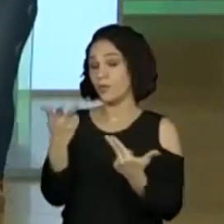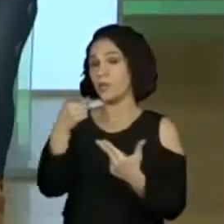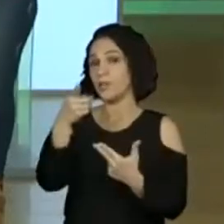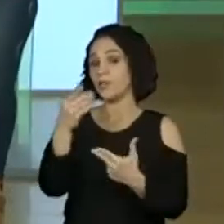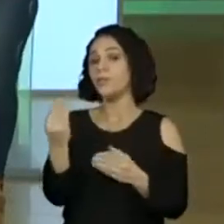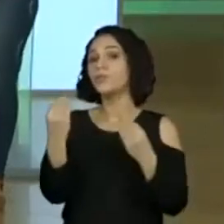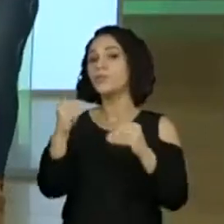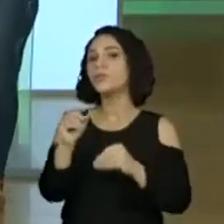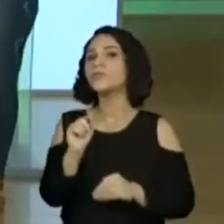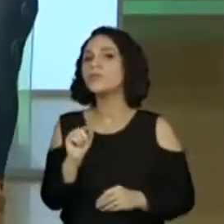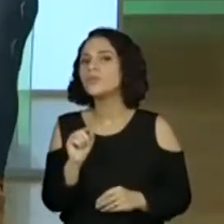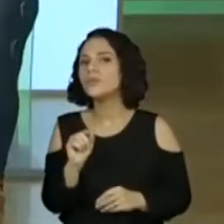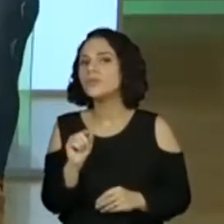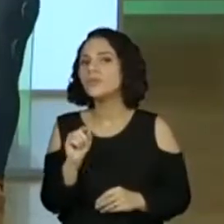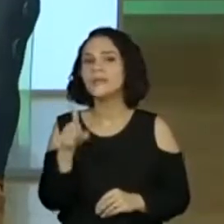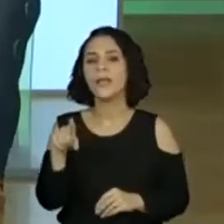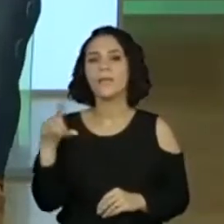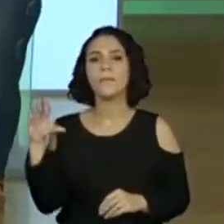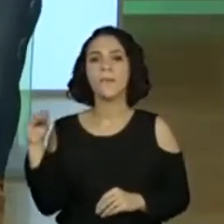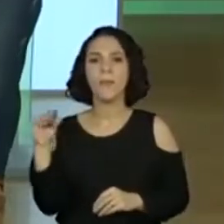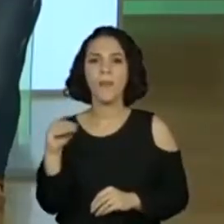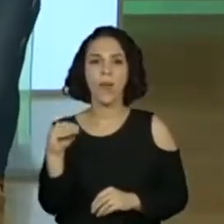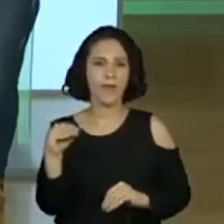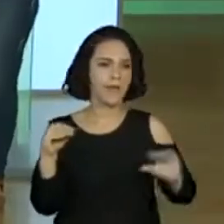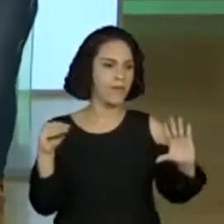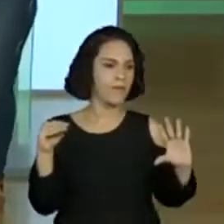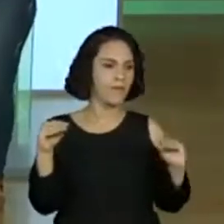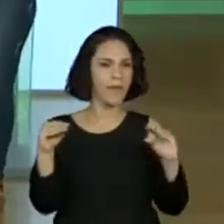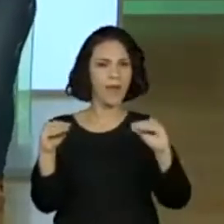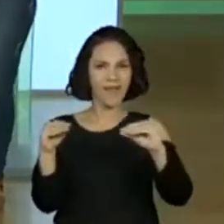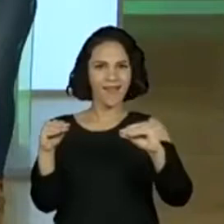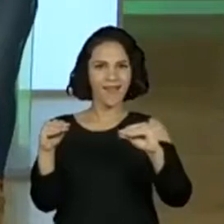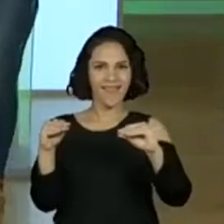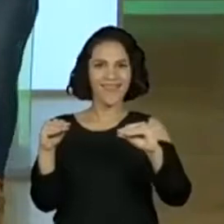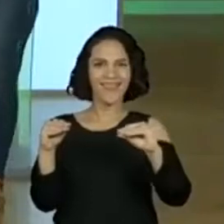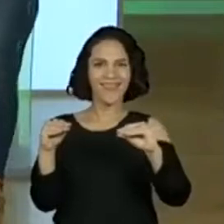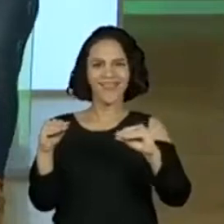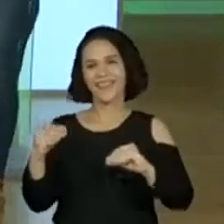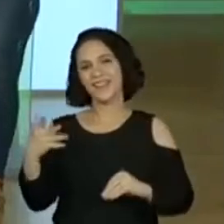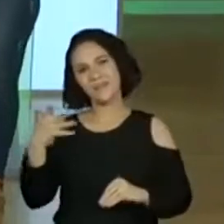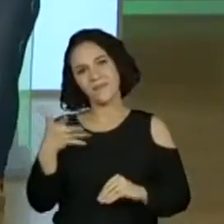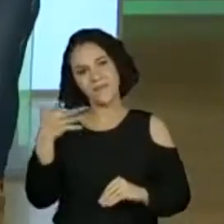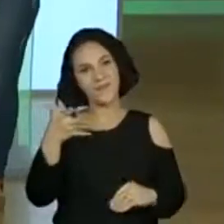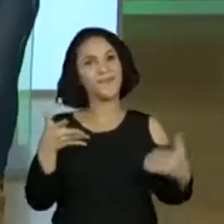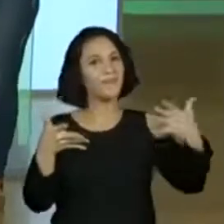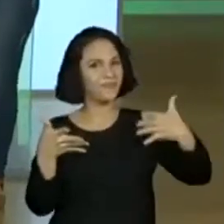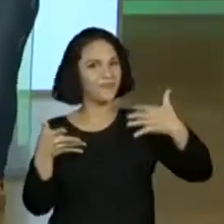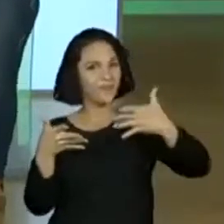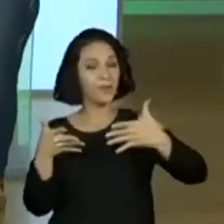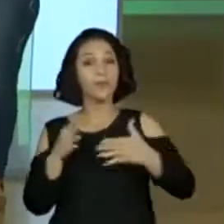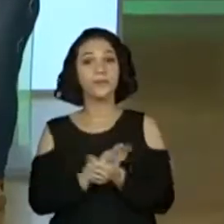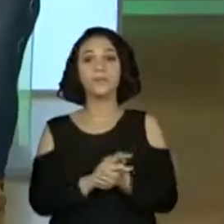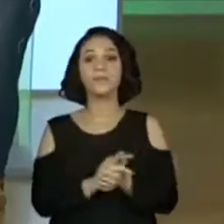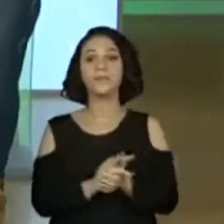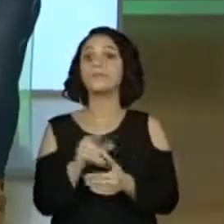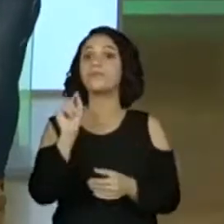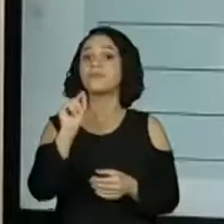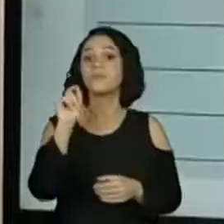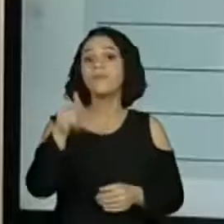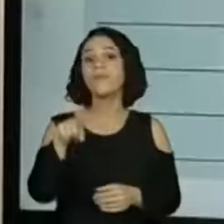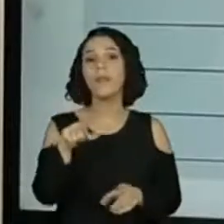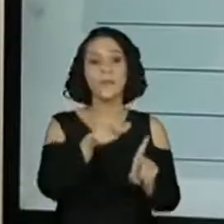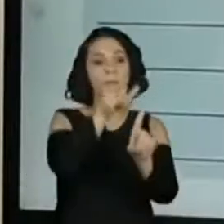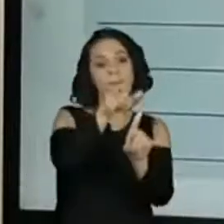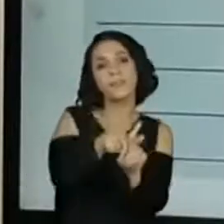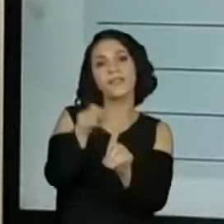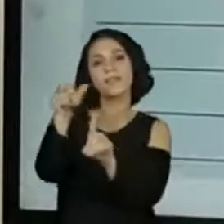professora? Sim. Estão falando muito da fala dos personagens. então estão me dizendo que esses balões representam ali as falas